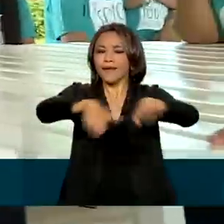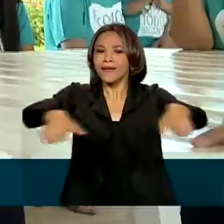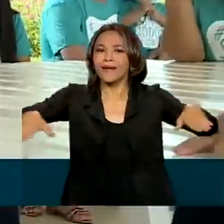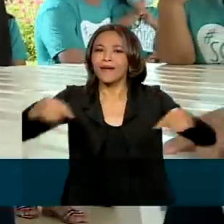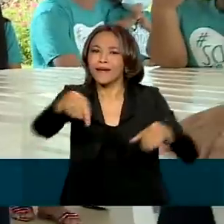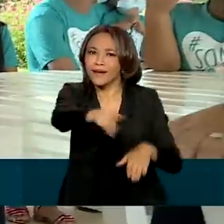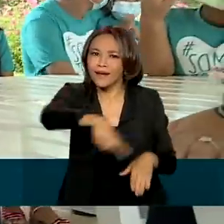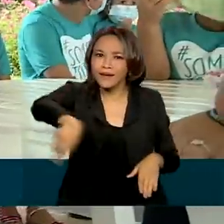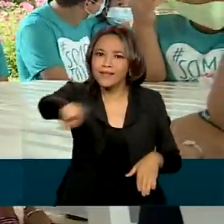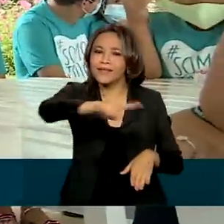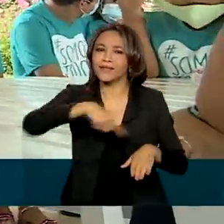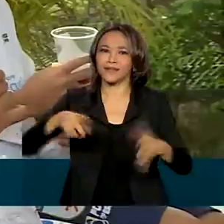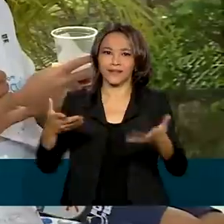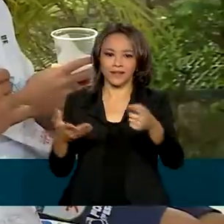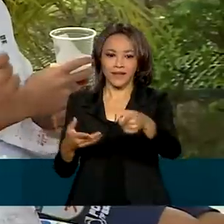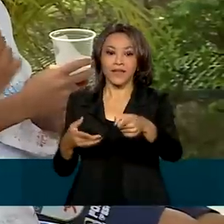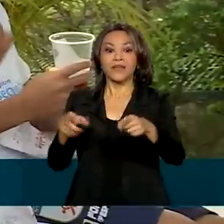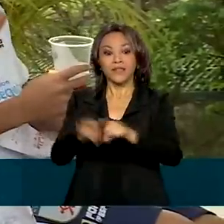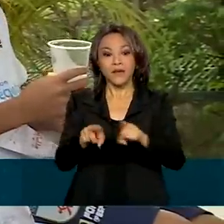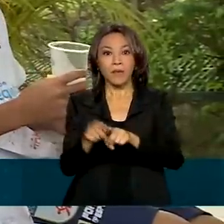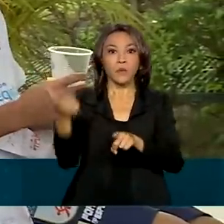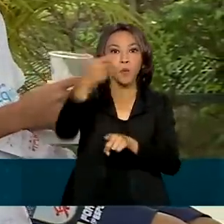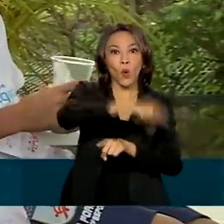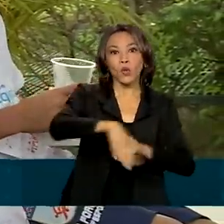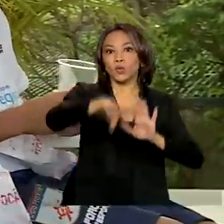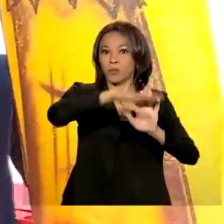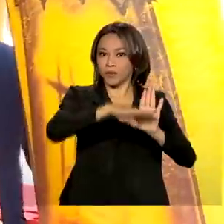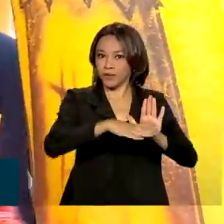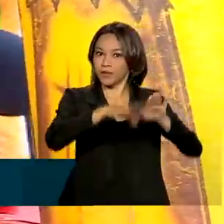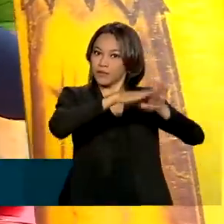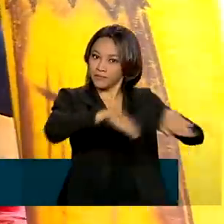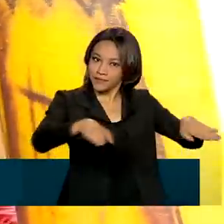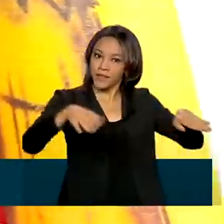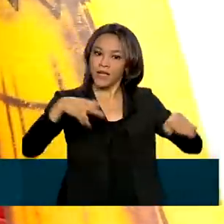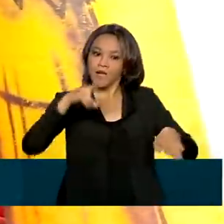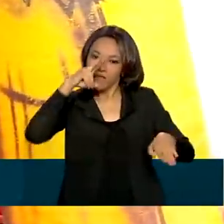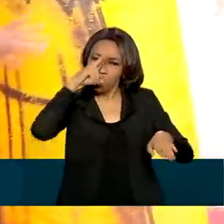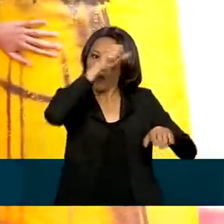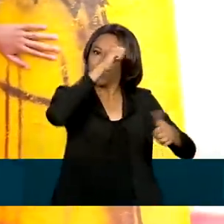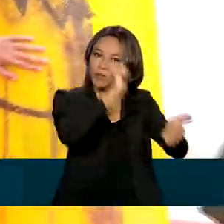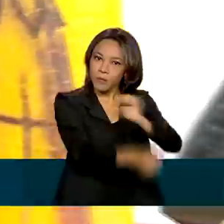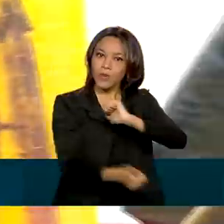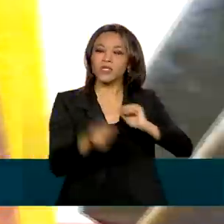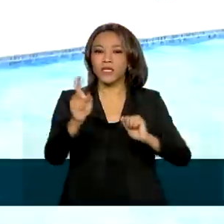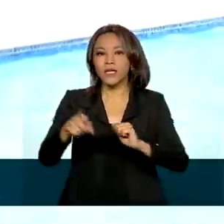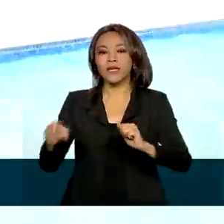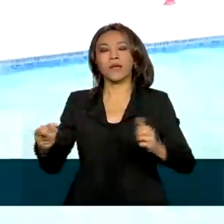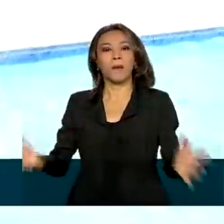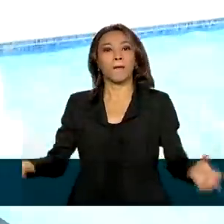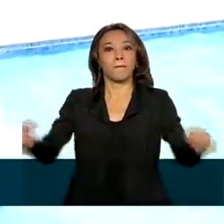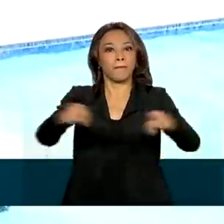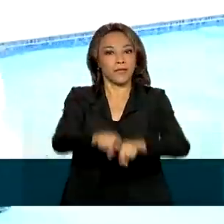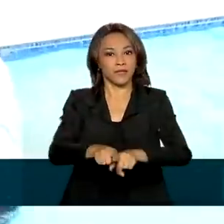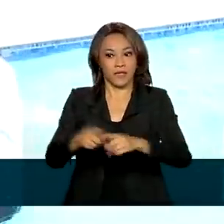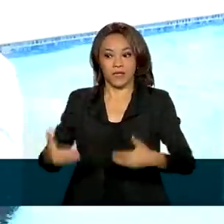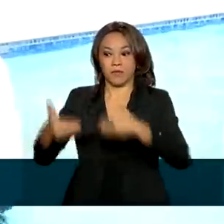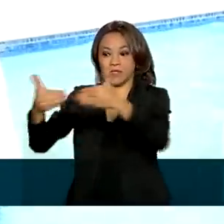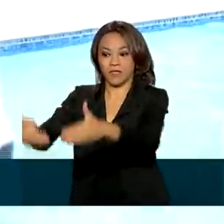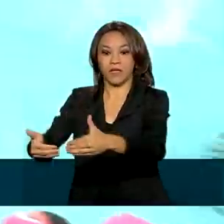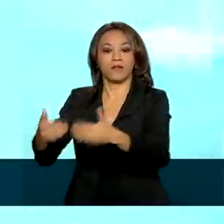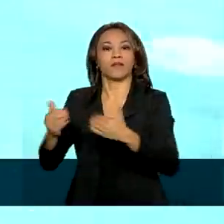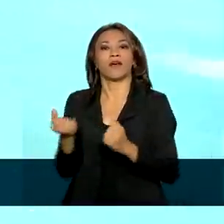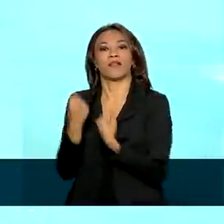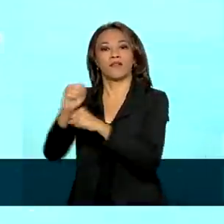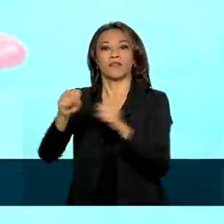movimento Somos Todos Gigantes, e do programa Forças no Esporte, que é uma parceria entre os Ministérios da Defesa e da Cidadania.